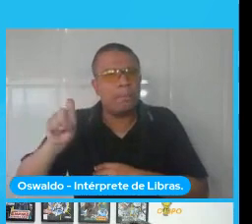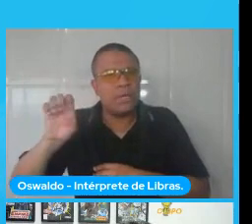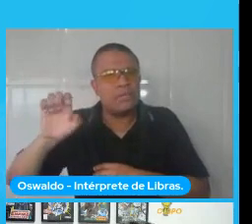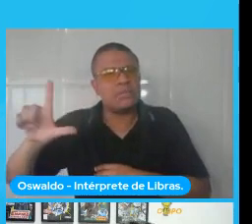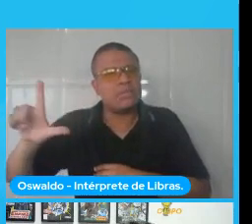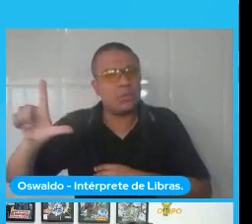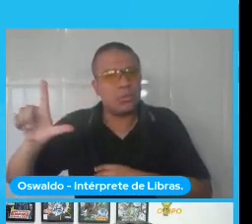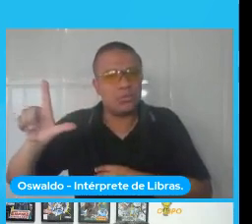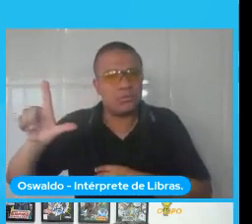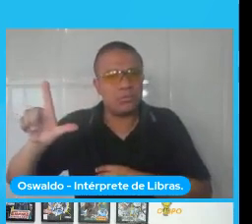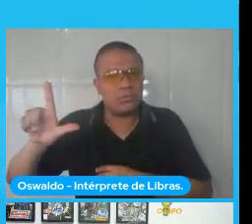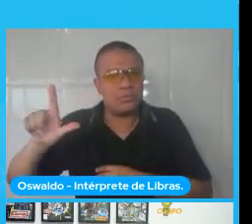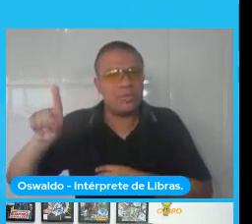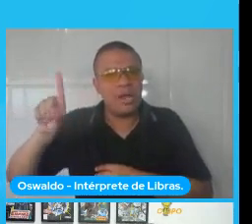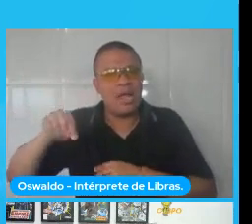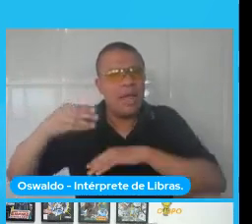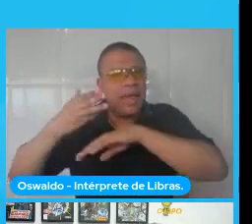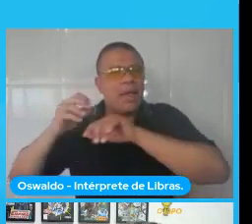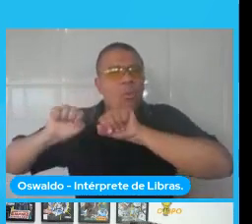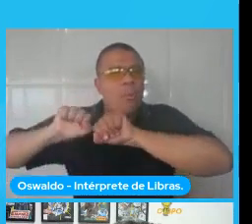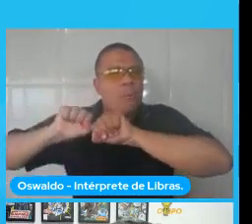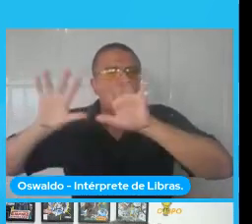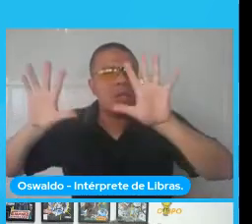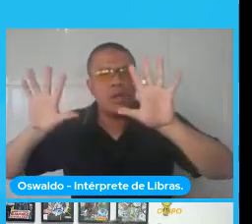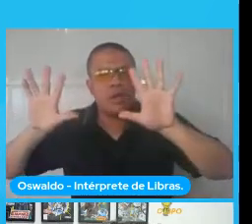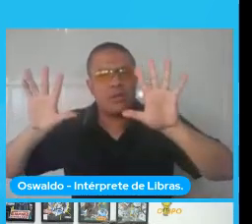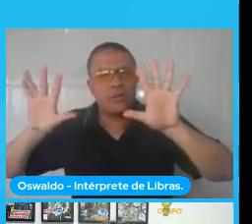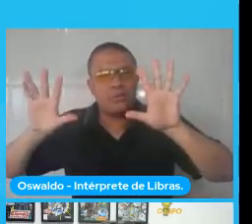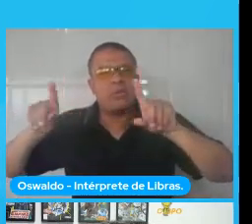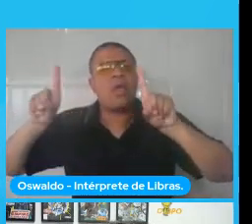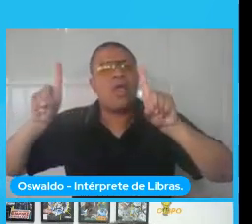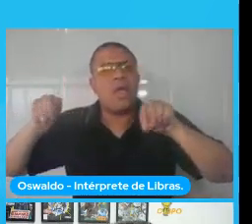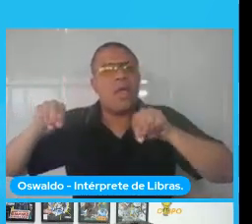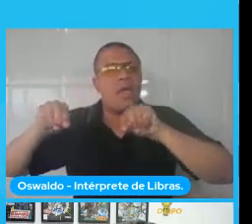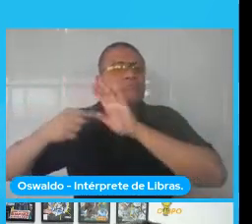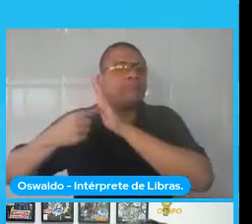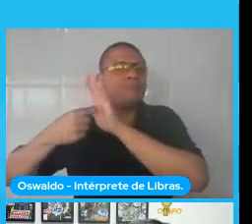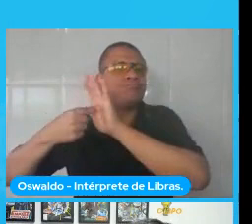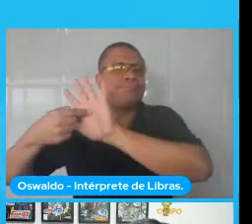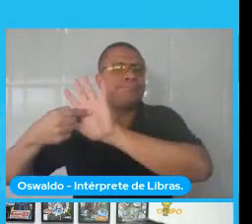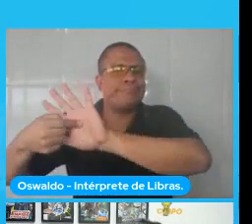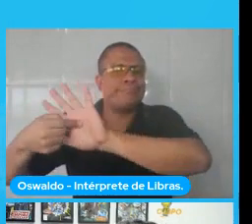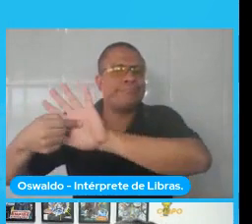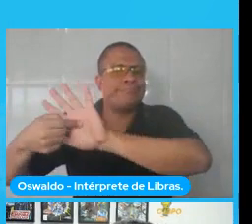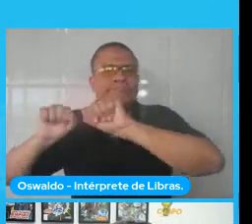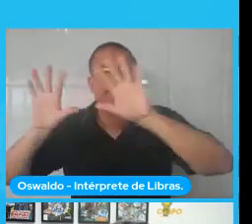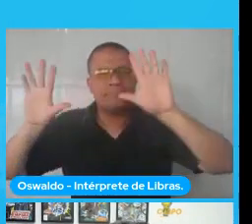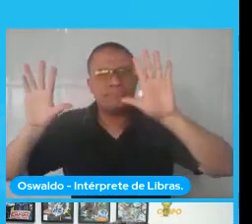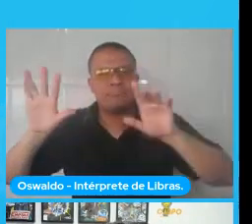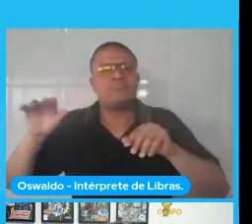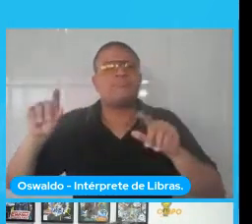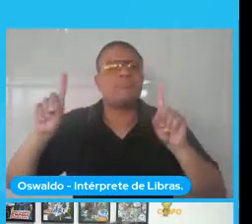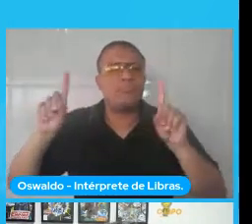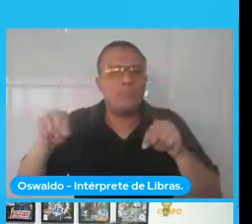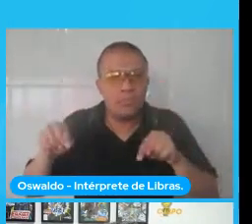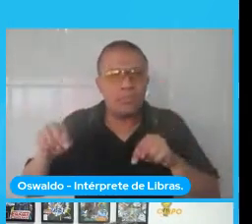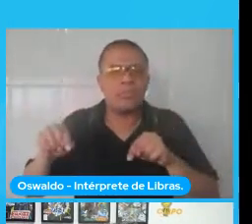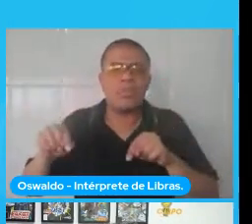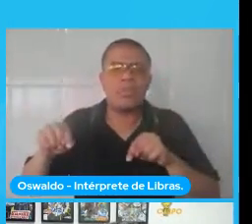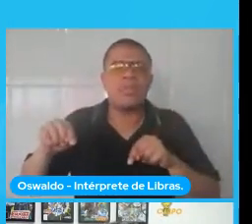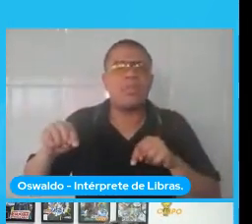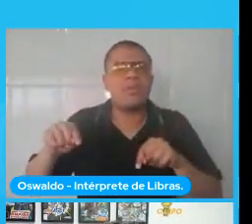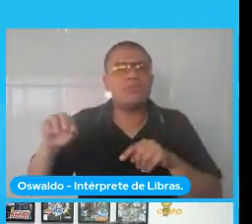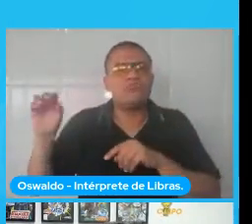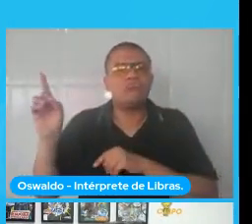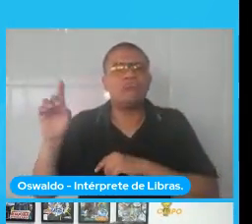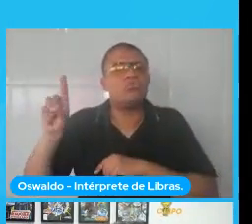pelo brilho que é emitido nessa imagem. então o que eu faço no final do dia é transformar uma imagem